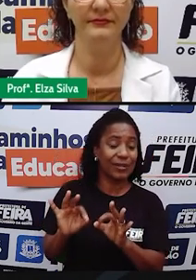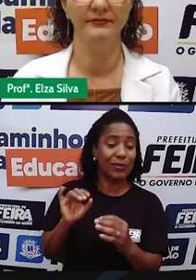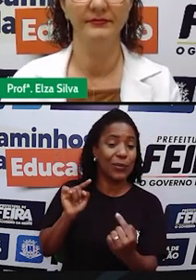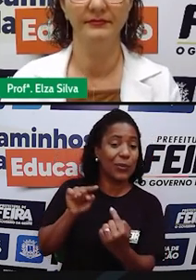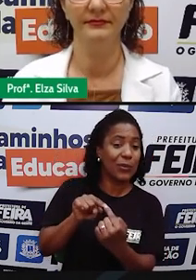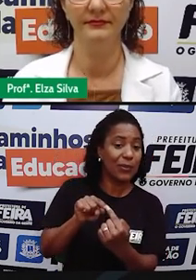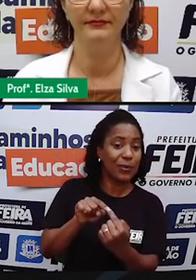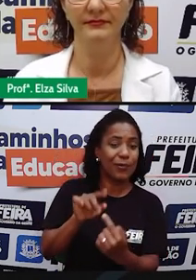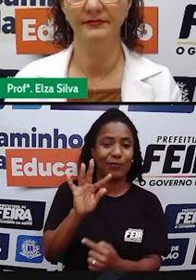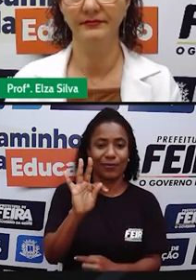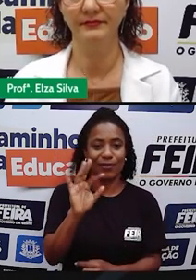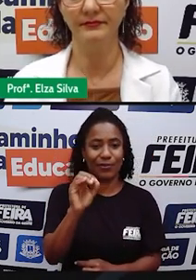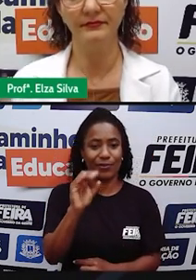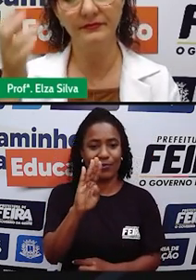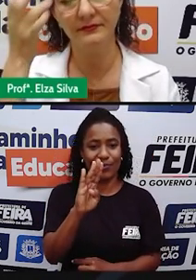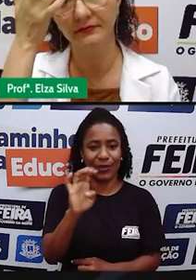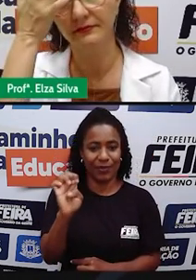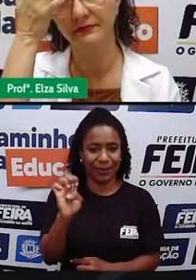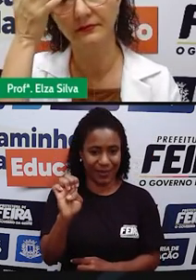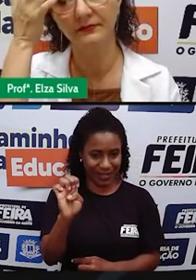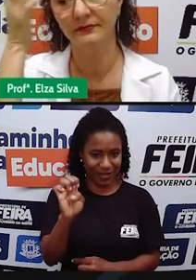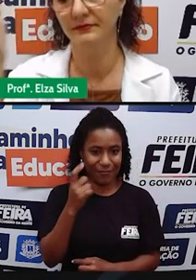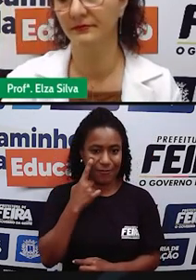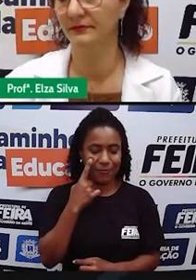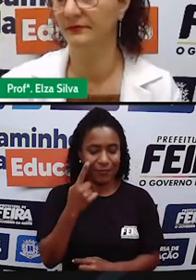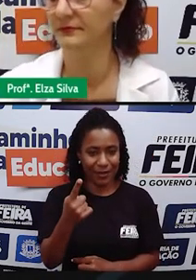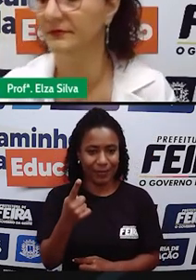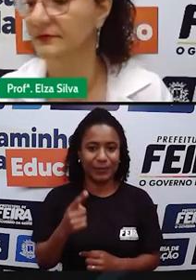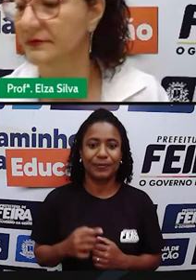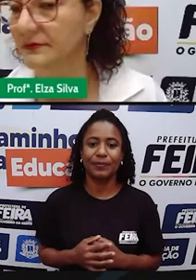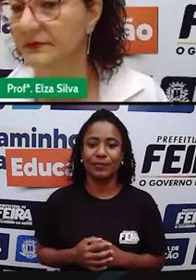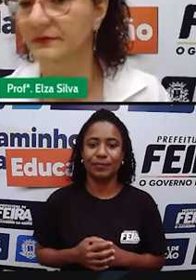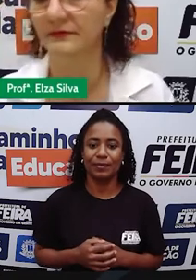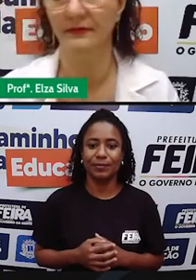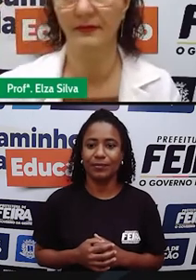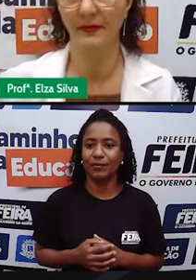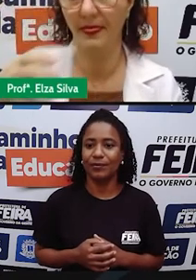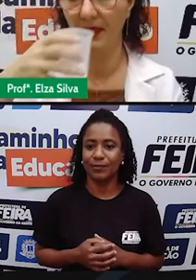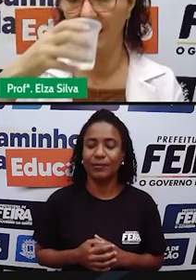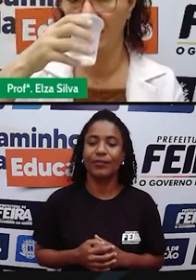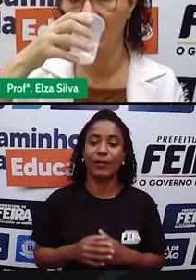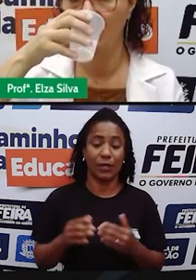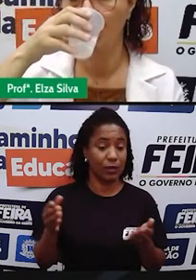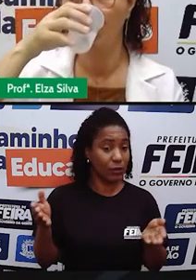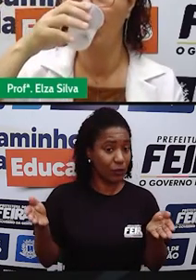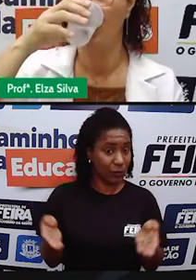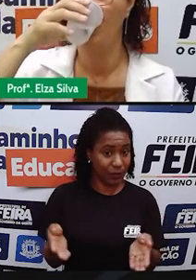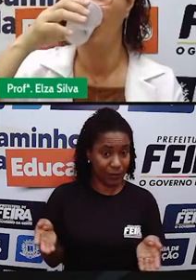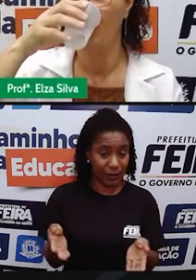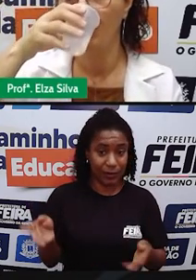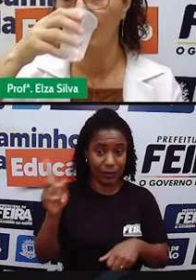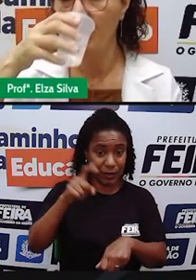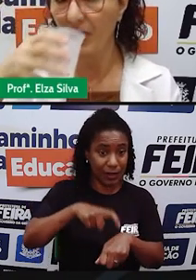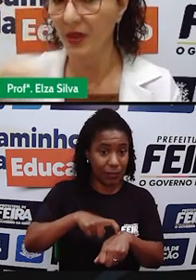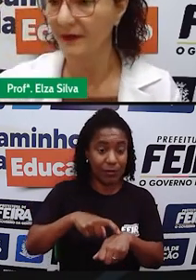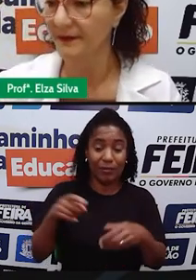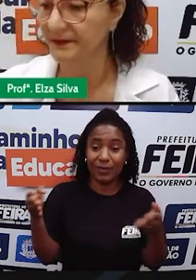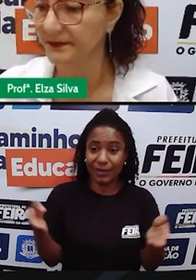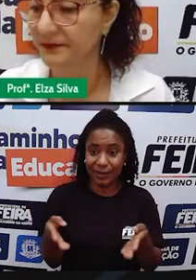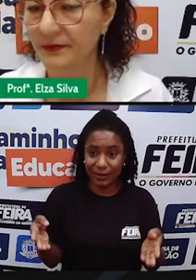ele aparece Então no presente nós temos três formas I am